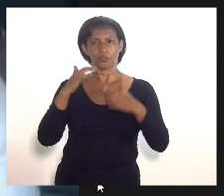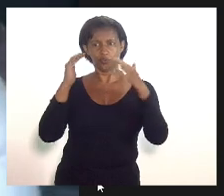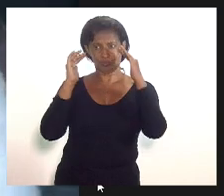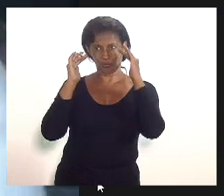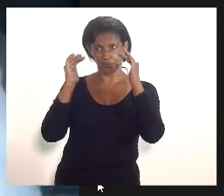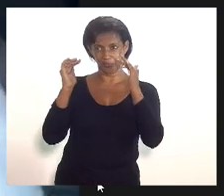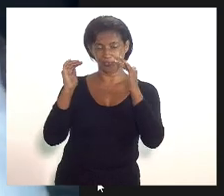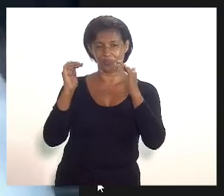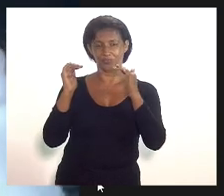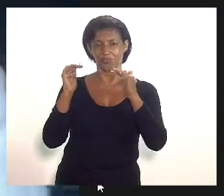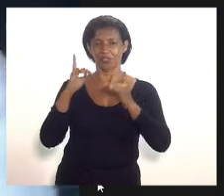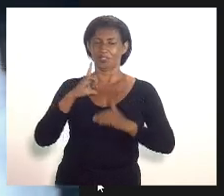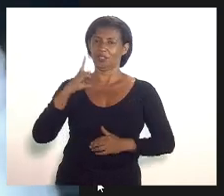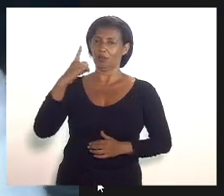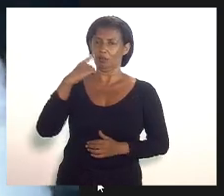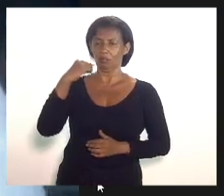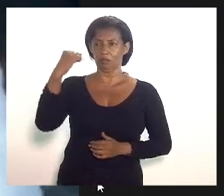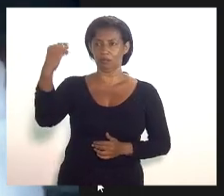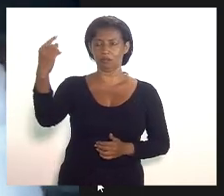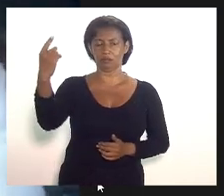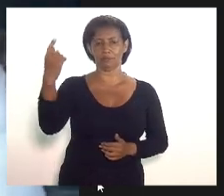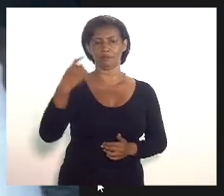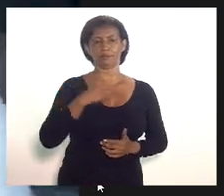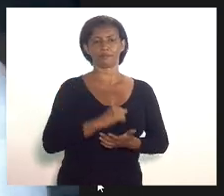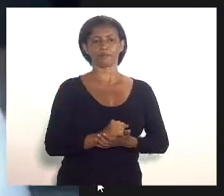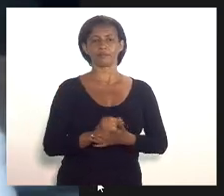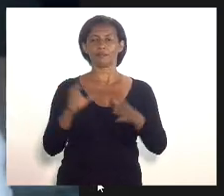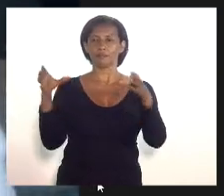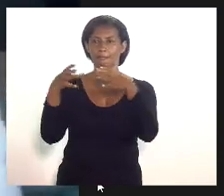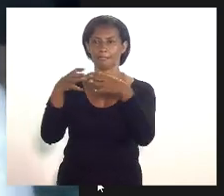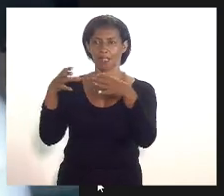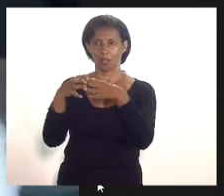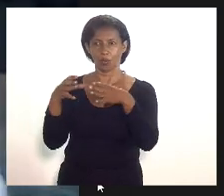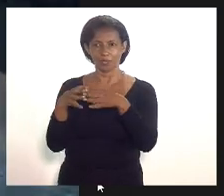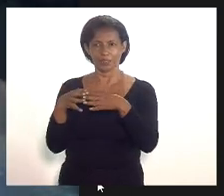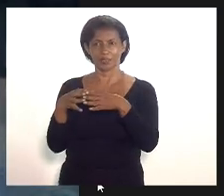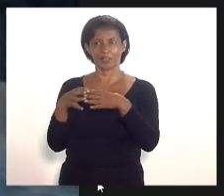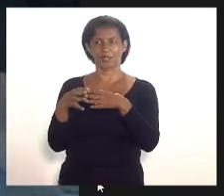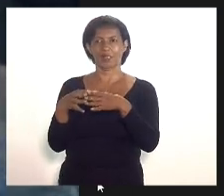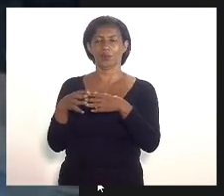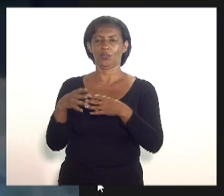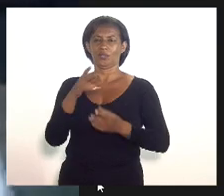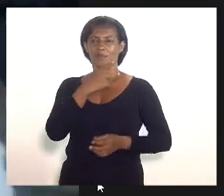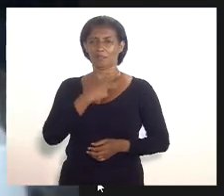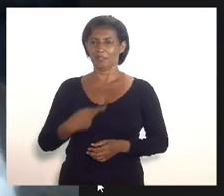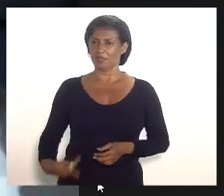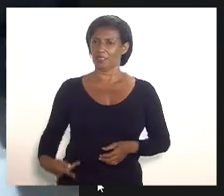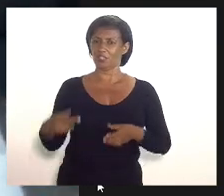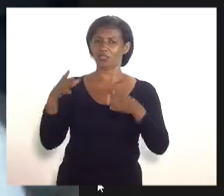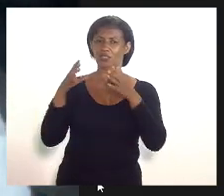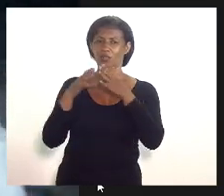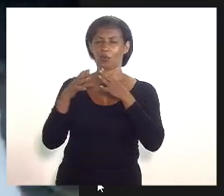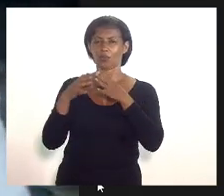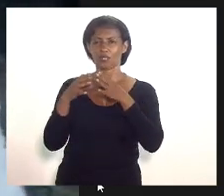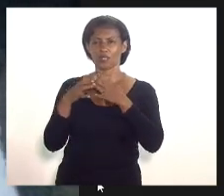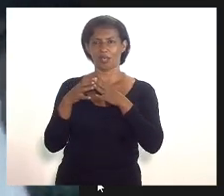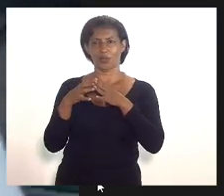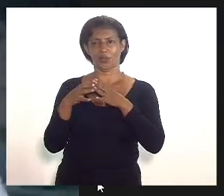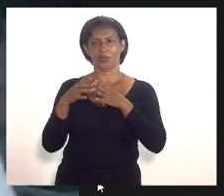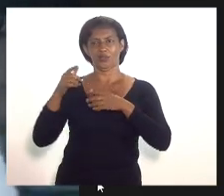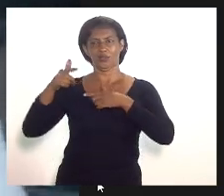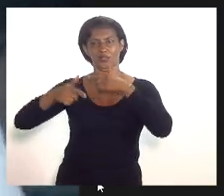eleito pelos meus pares aqui na comissão do servidor público presidente da comissão de servidores públicos